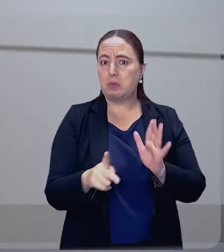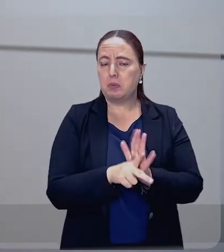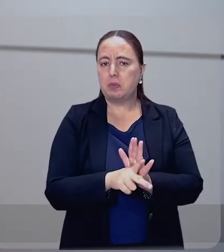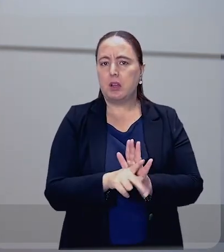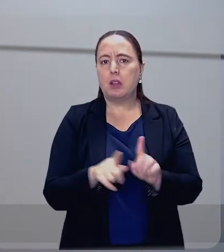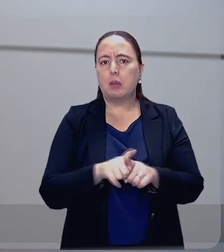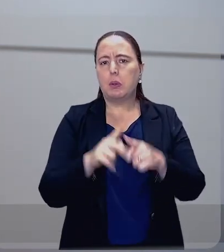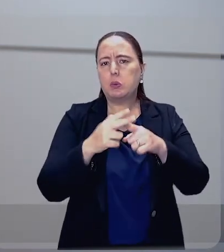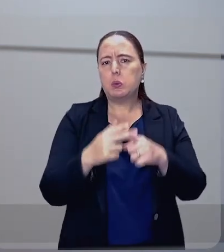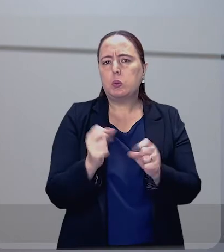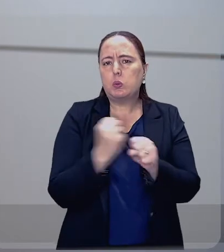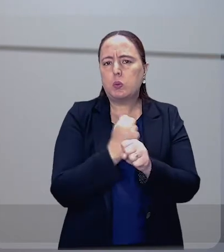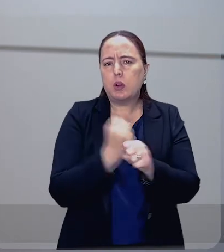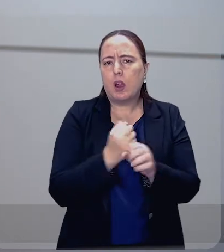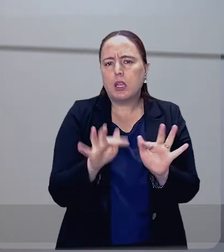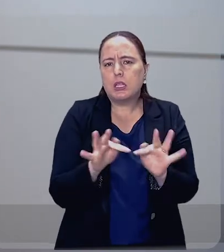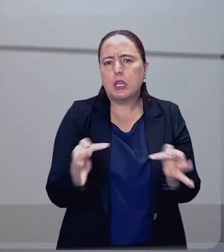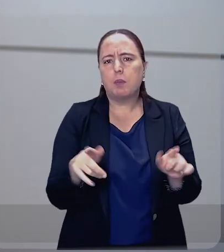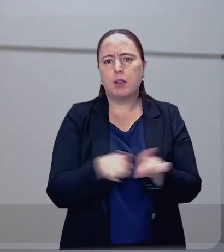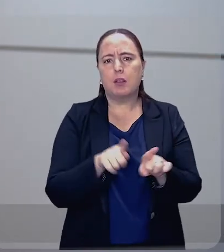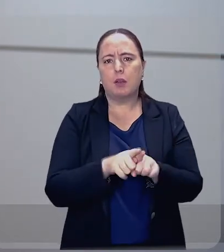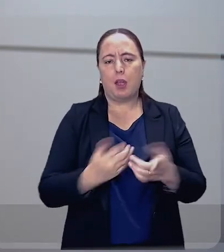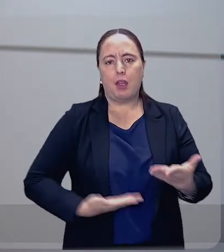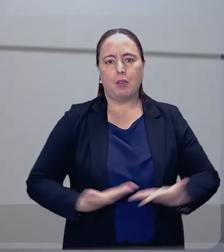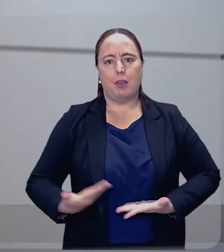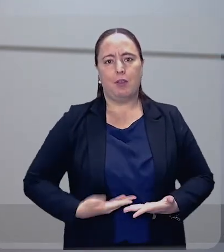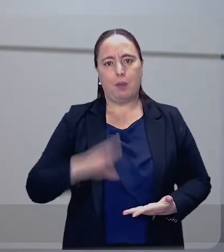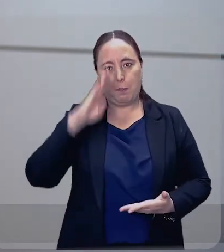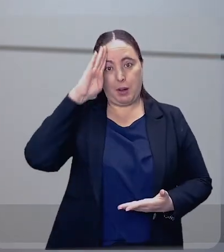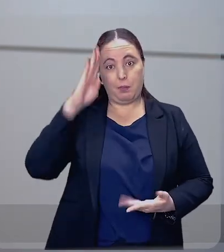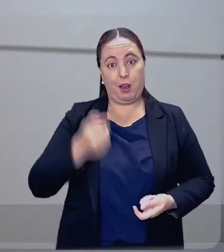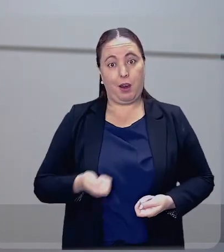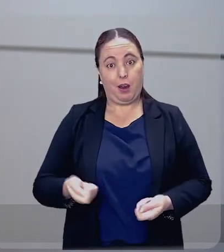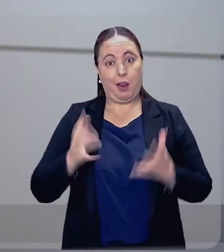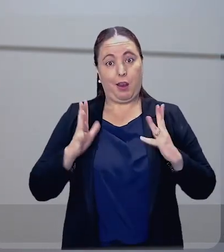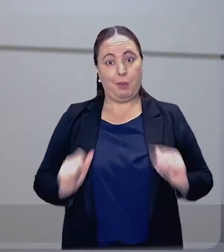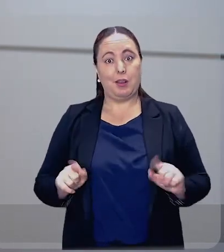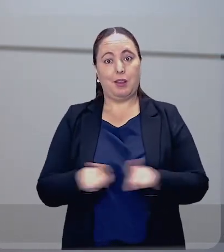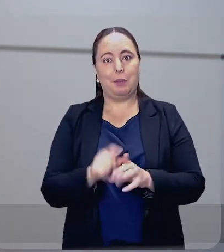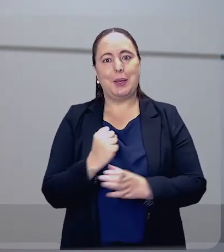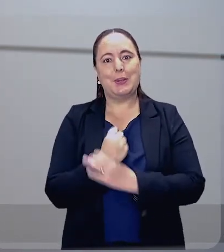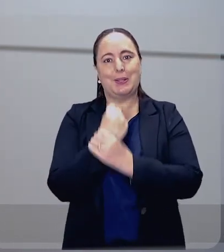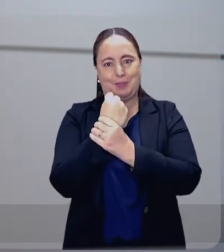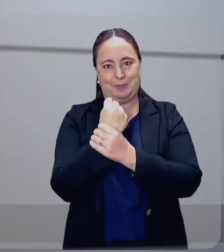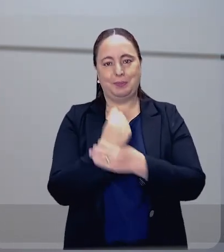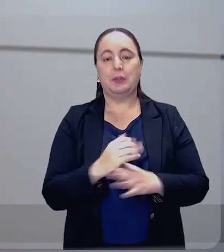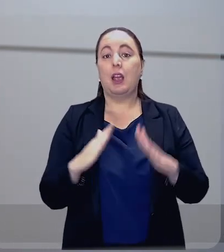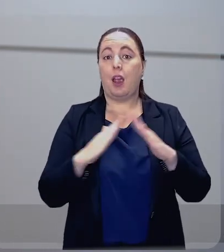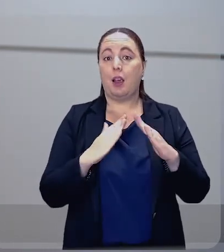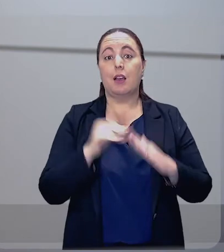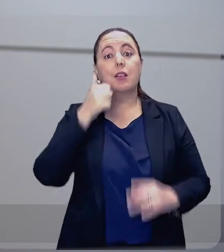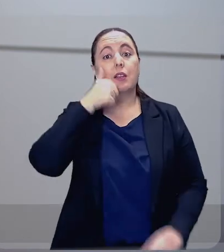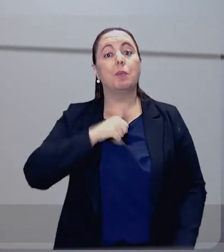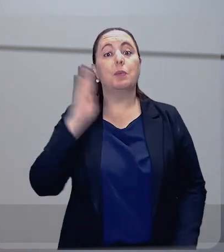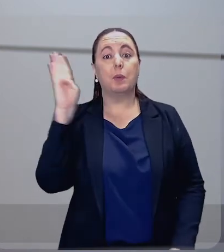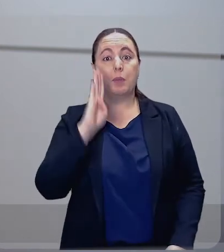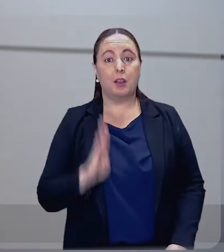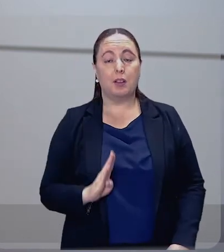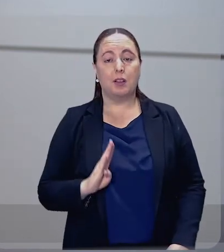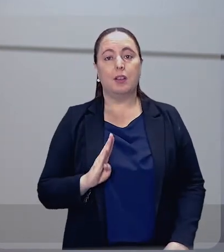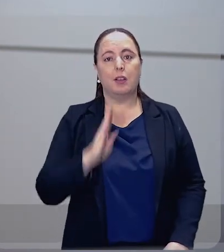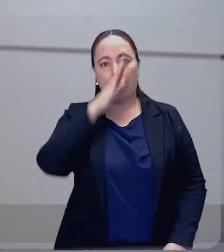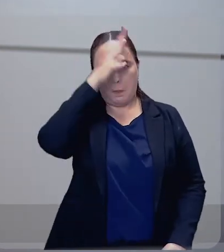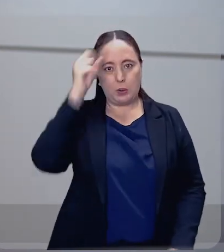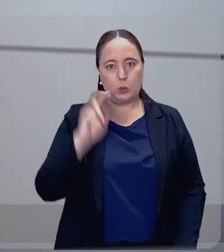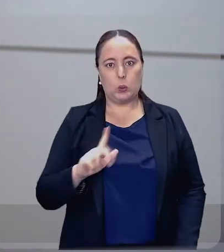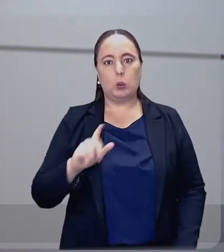física, pequenos reparos e prestação de serviços essenciais de limpeza e de segurança. A Casa da Mulher Brasileira